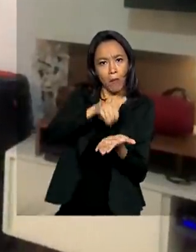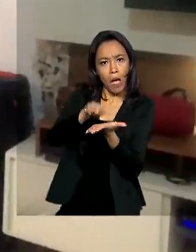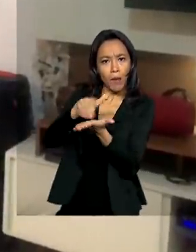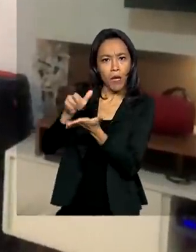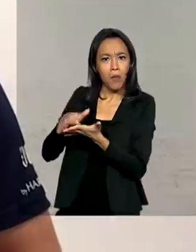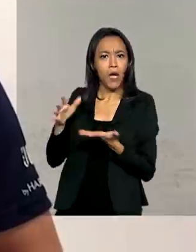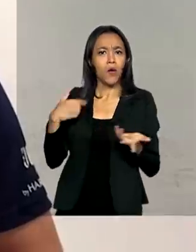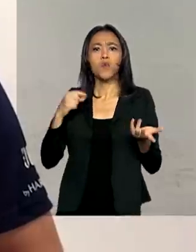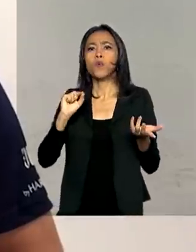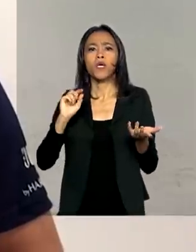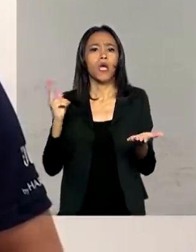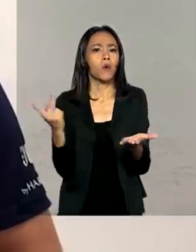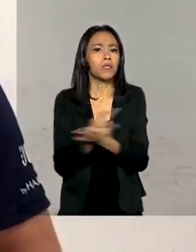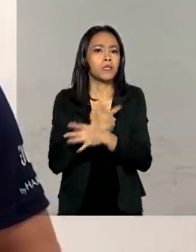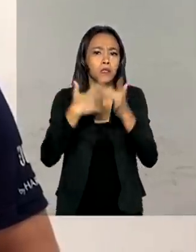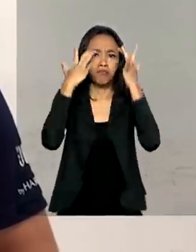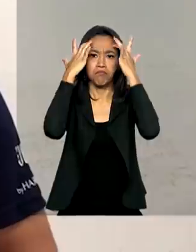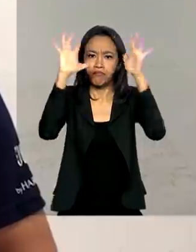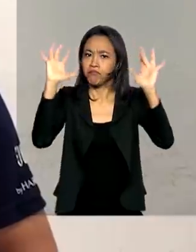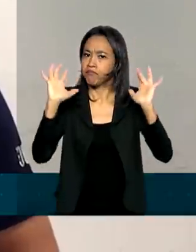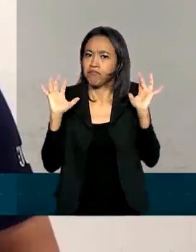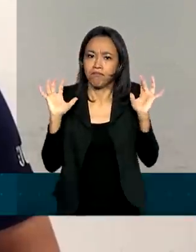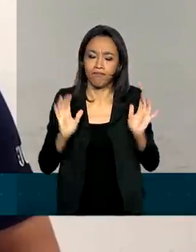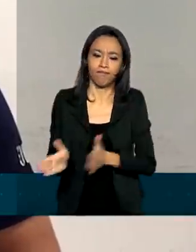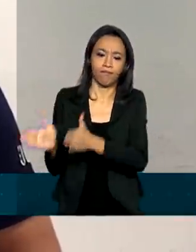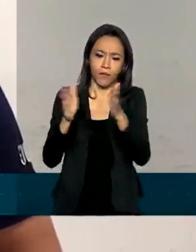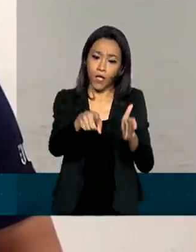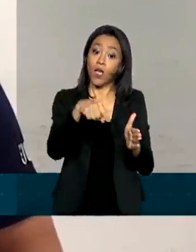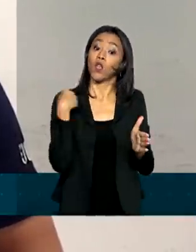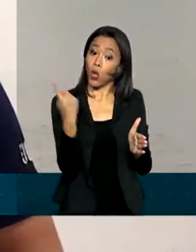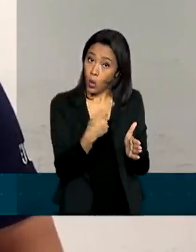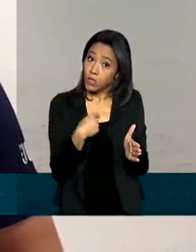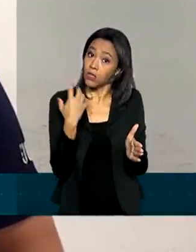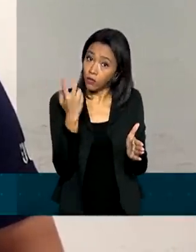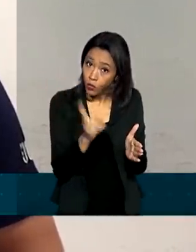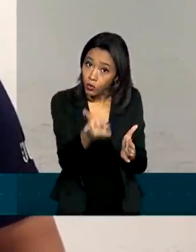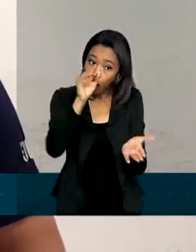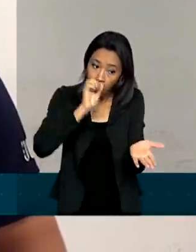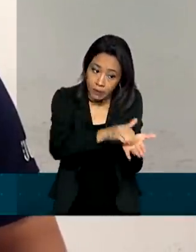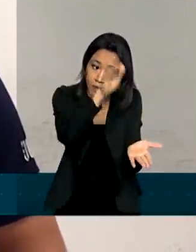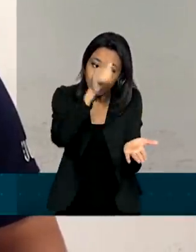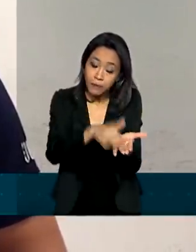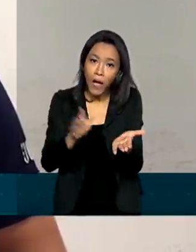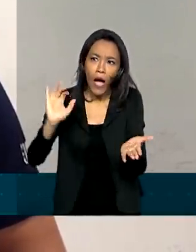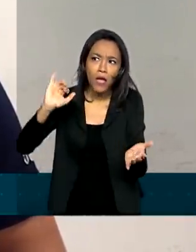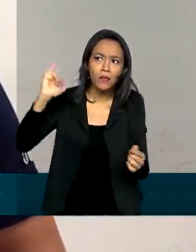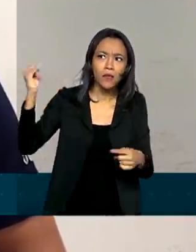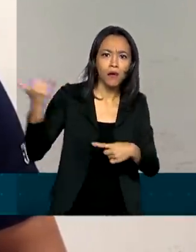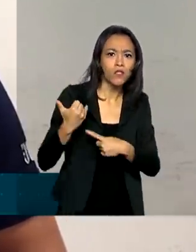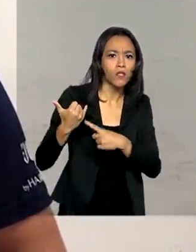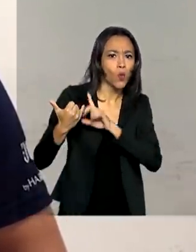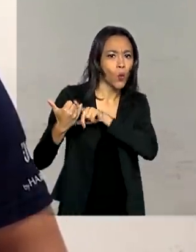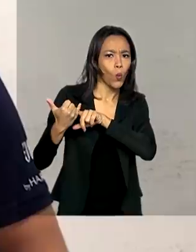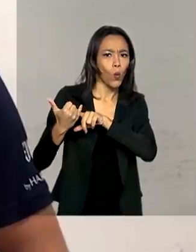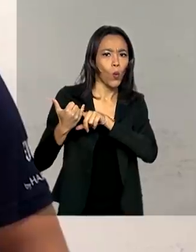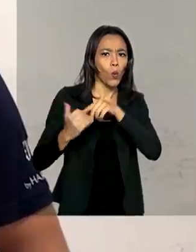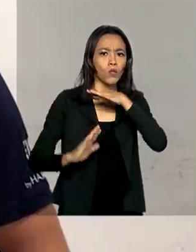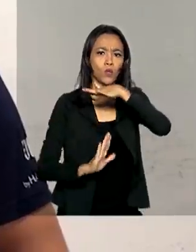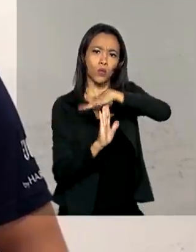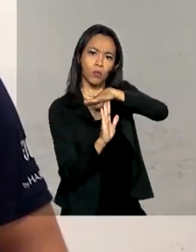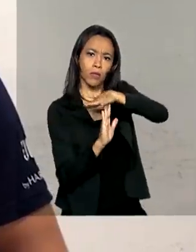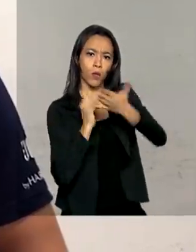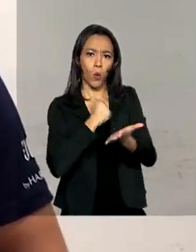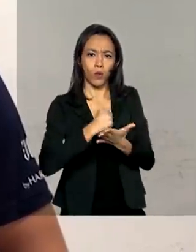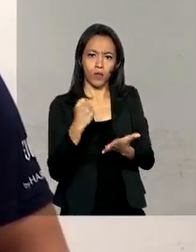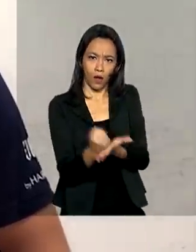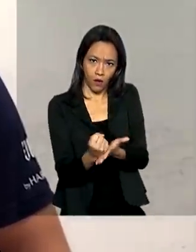acontecer. Nós iríamos seguir com mais demissões. E aí, quando chegou essa notícia da suspensão do contrato de trabalho, que a gente